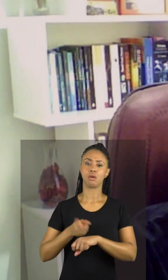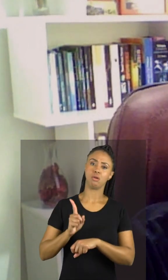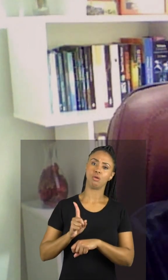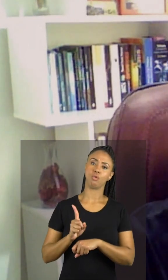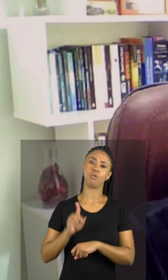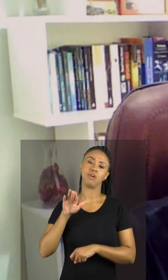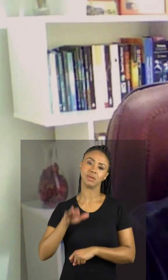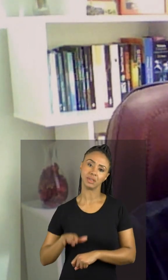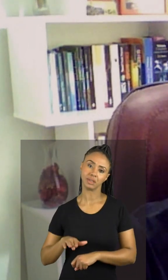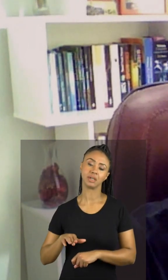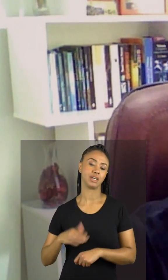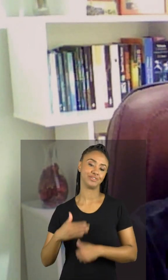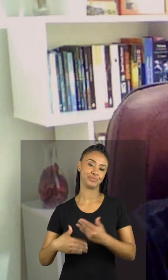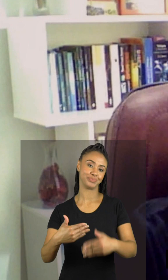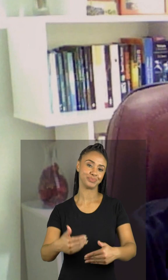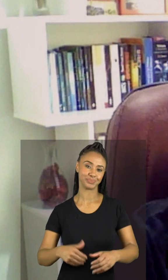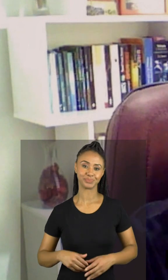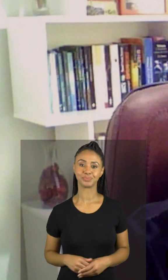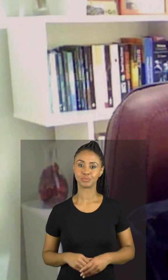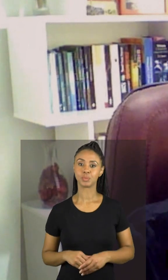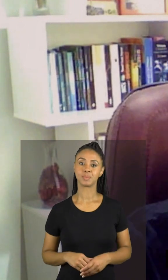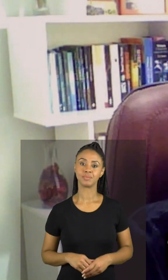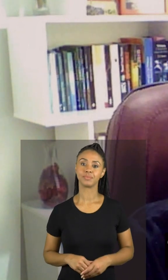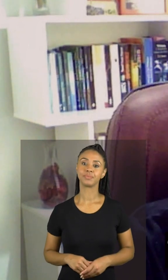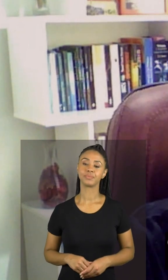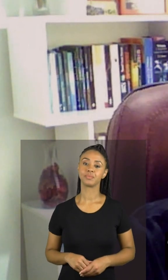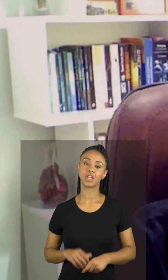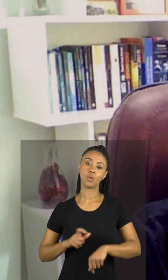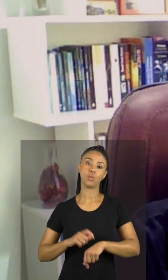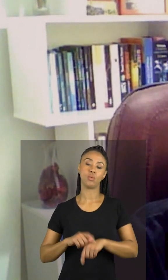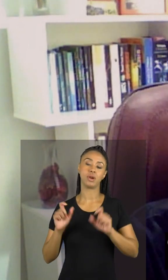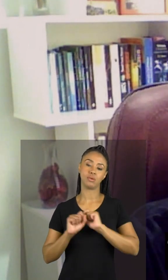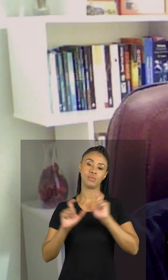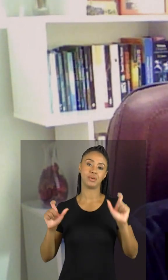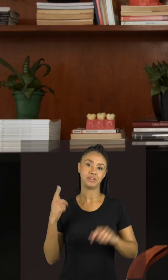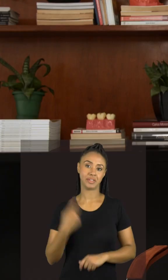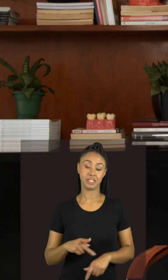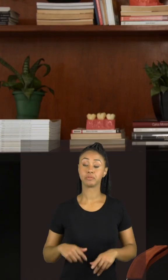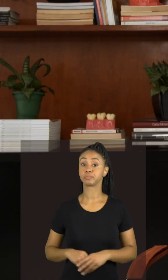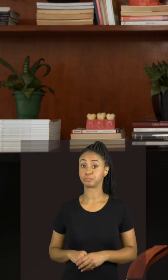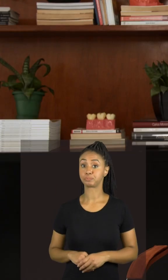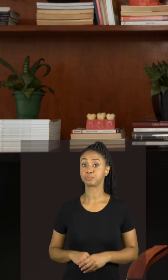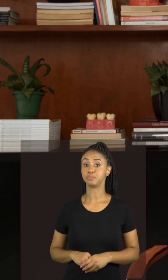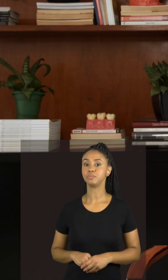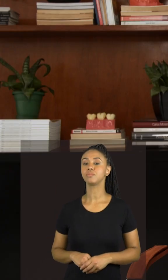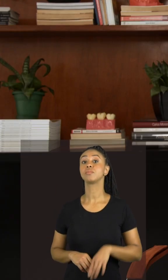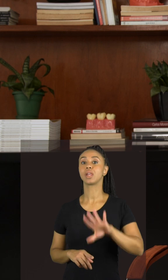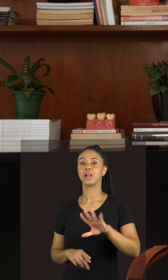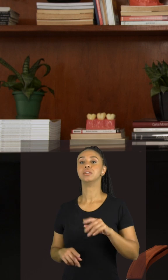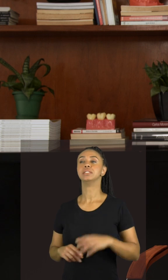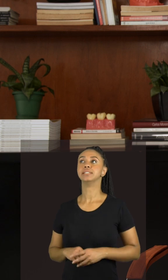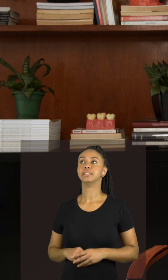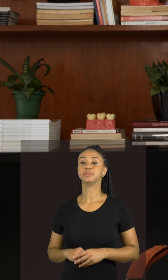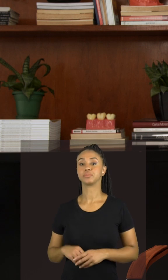tarde, e por aí vai, mais ou menos nesse horário, que seria o horário de acordar dos despertinos. E só para falar a